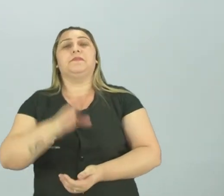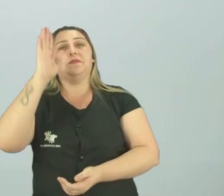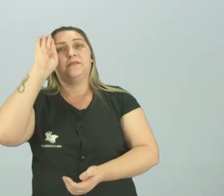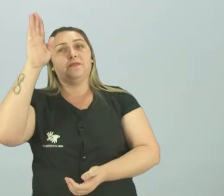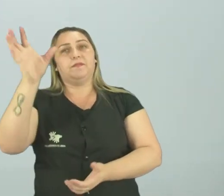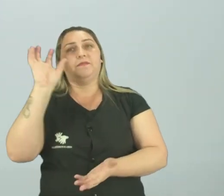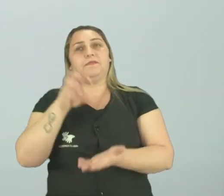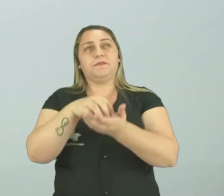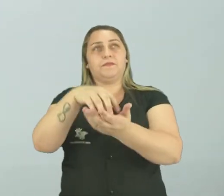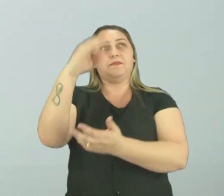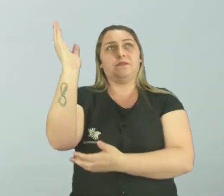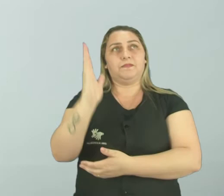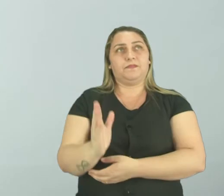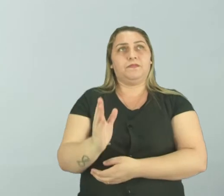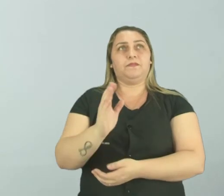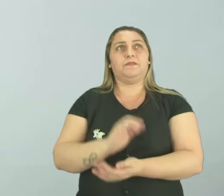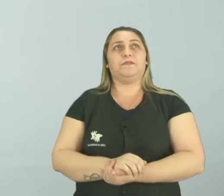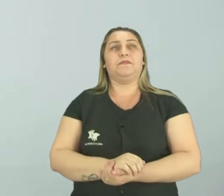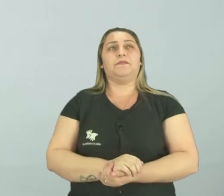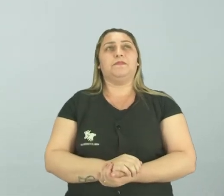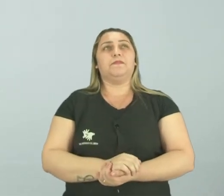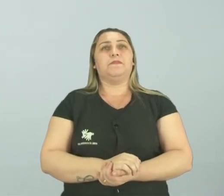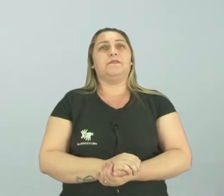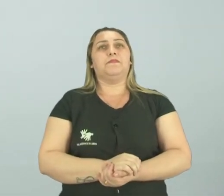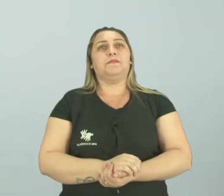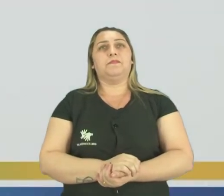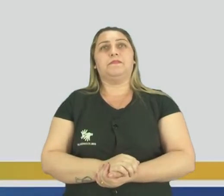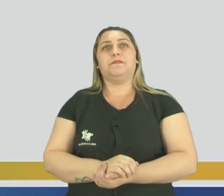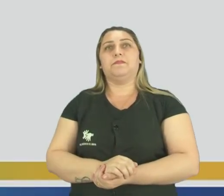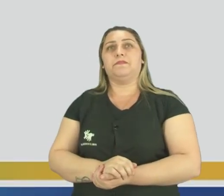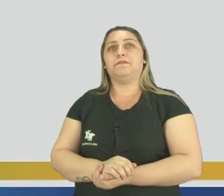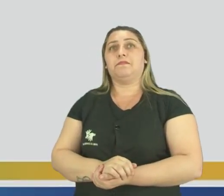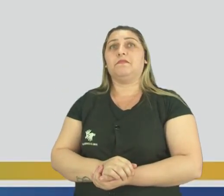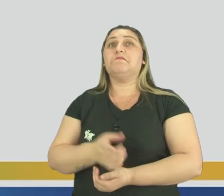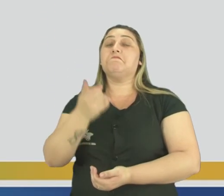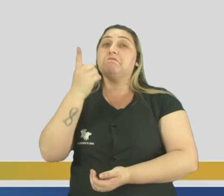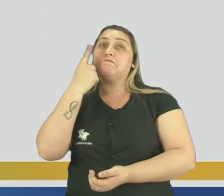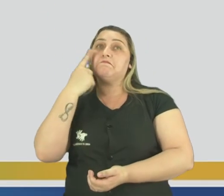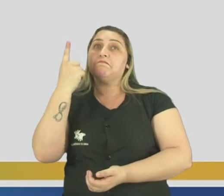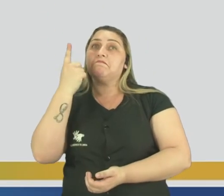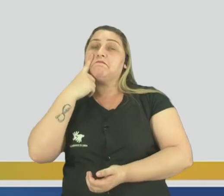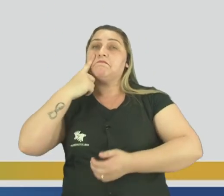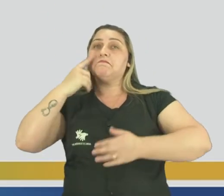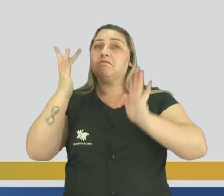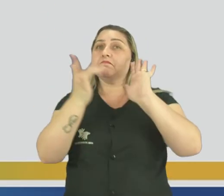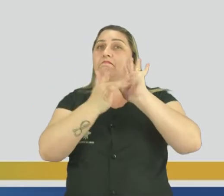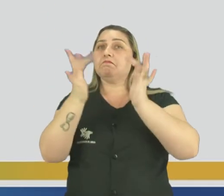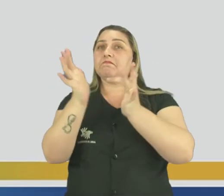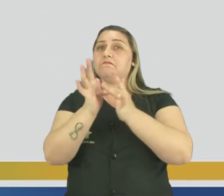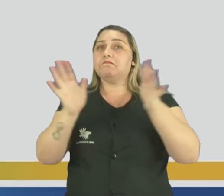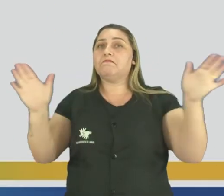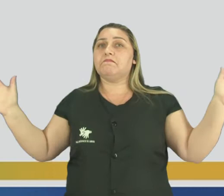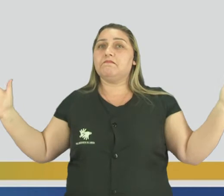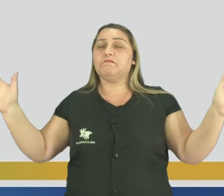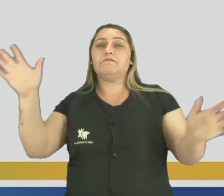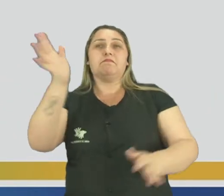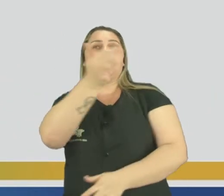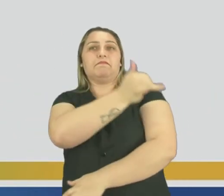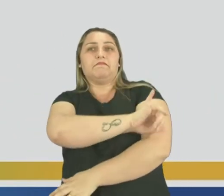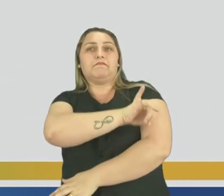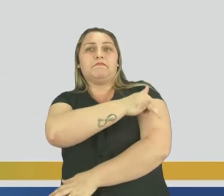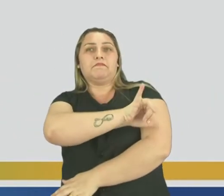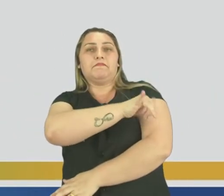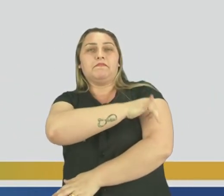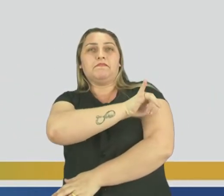pontos turísticos do Brasil. Brasil. Vamos ver agora qual vai ser o primeiro. Cristo Redentor, no Rio de